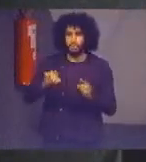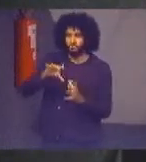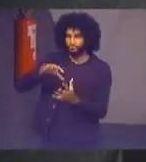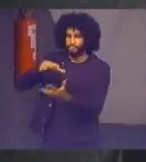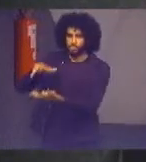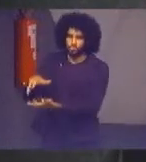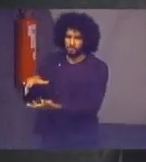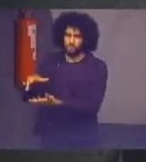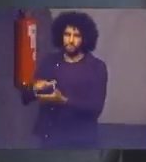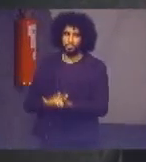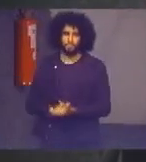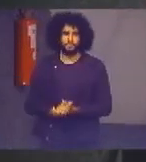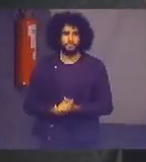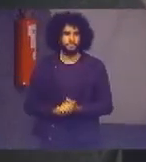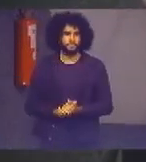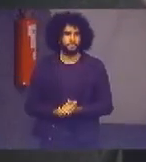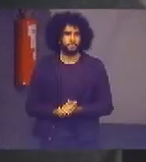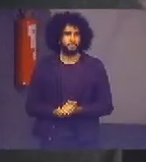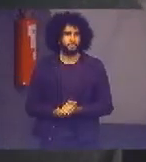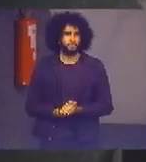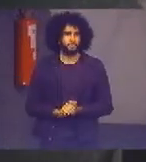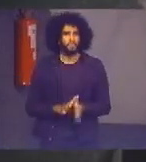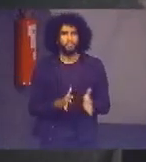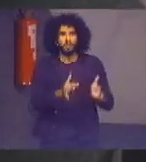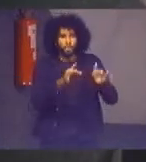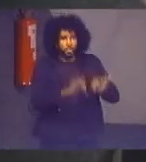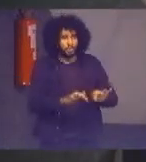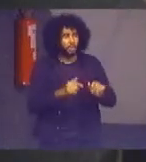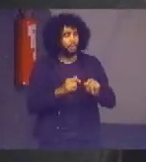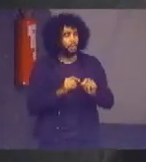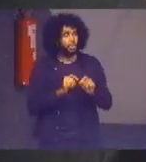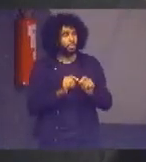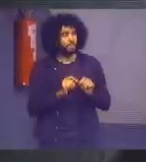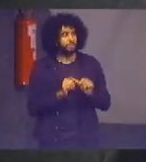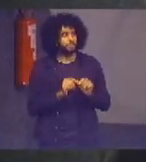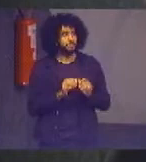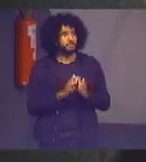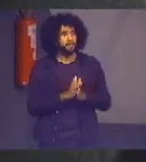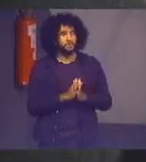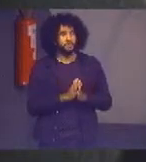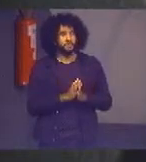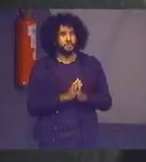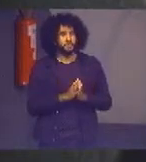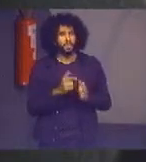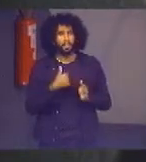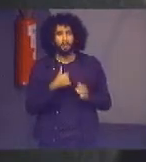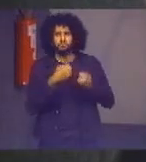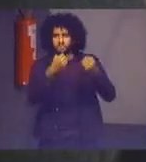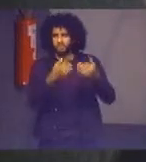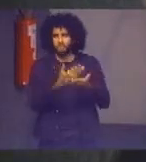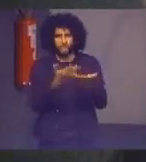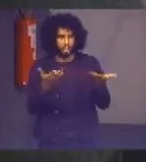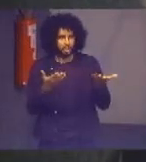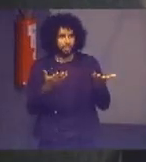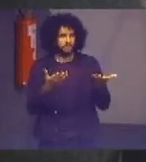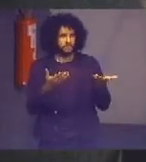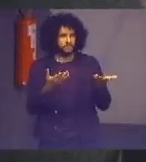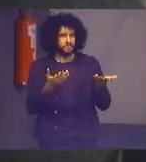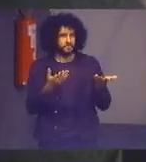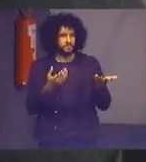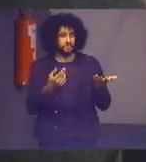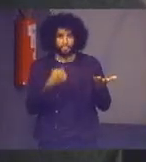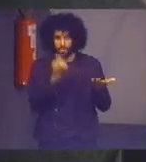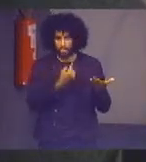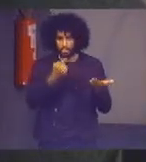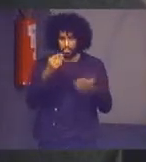ao terminar conclamo a todos a seguinte exotação como nossa bandeira maior